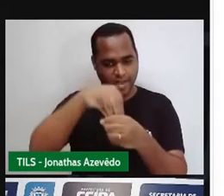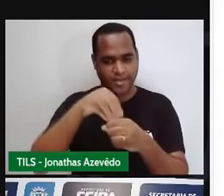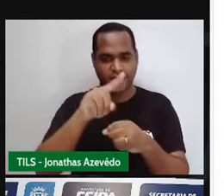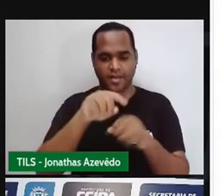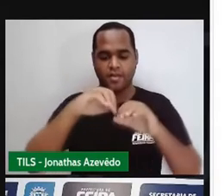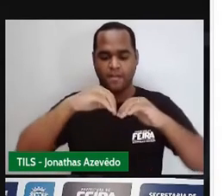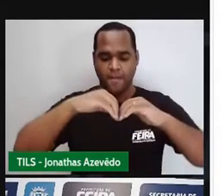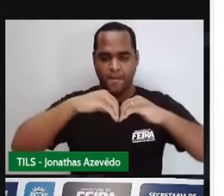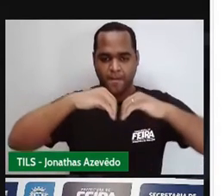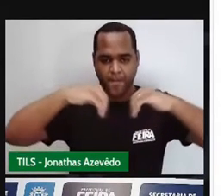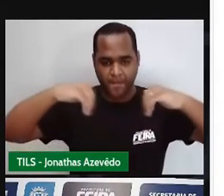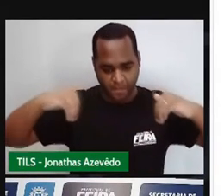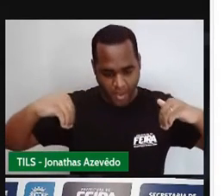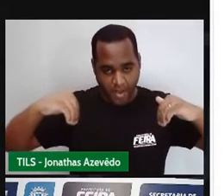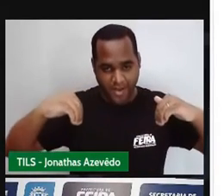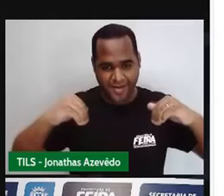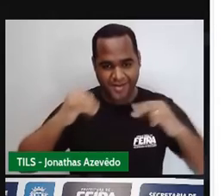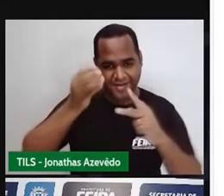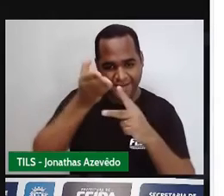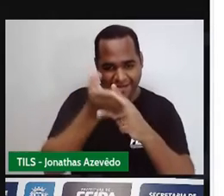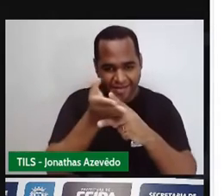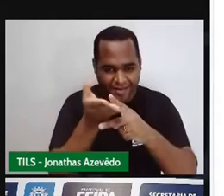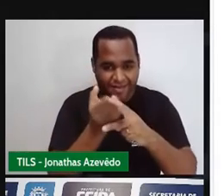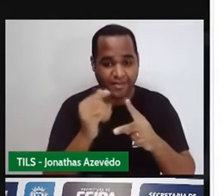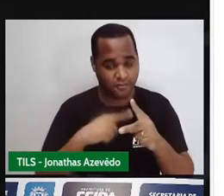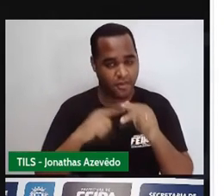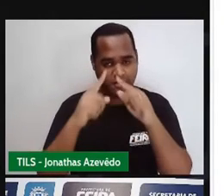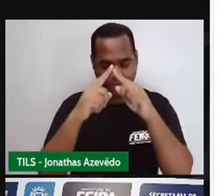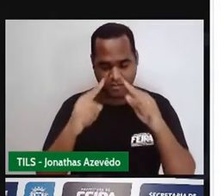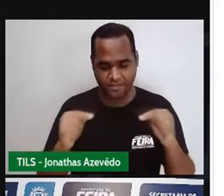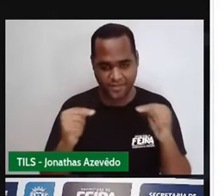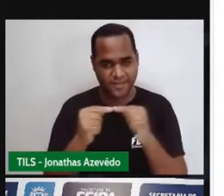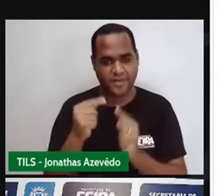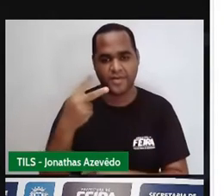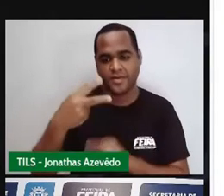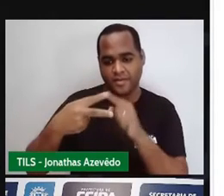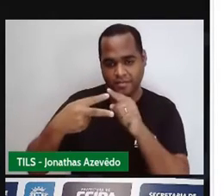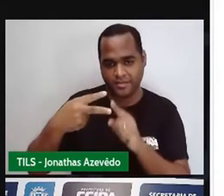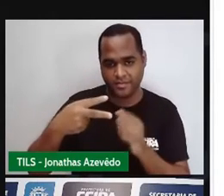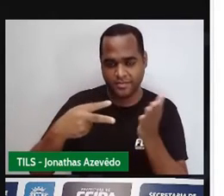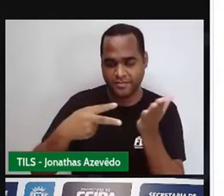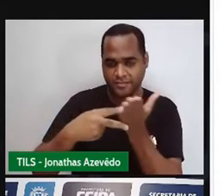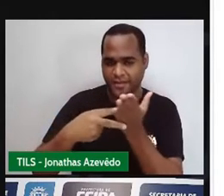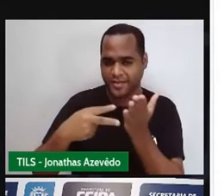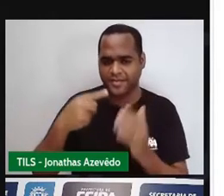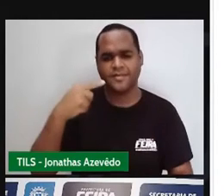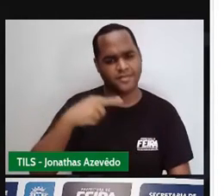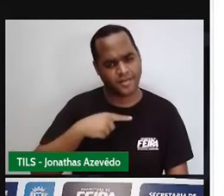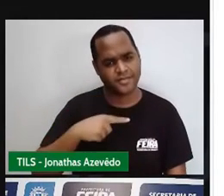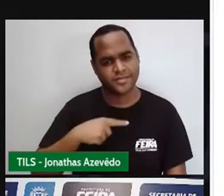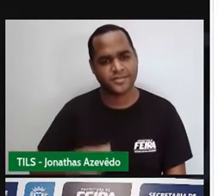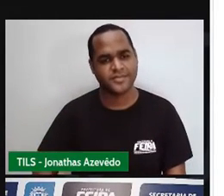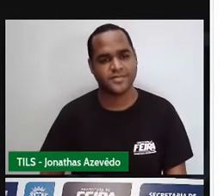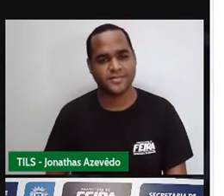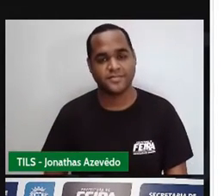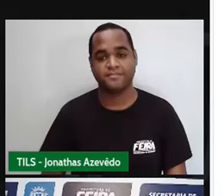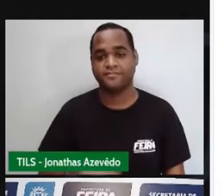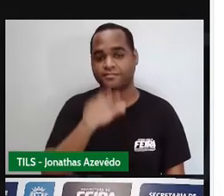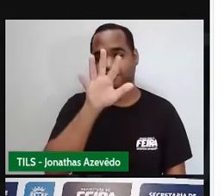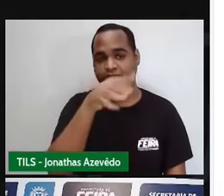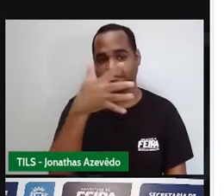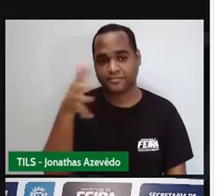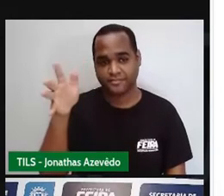dois triângulos. E olha só que bacana isso. Olha só. Eu só vou colocar uma malha